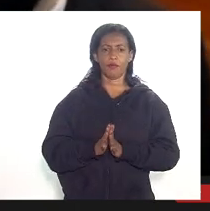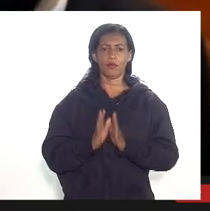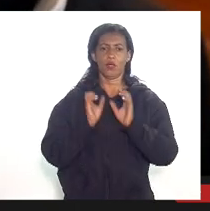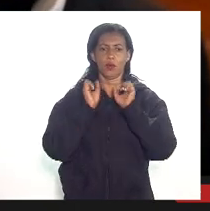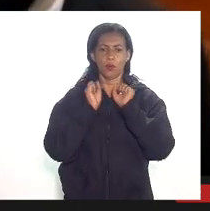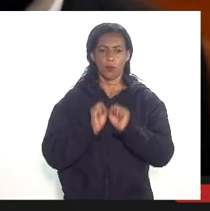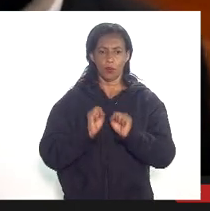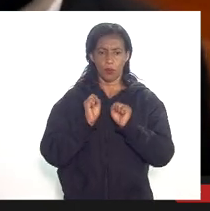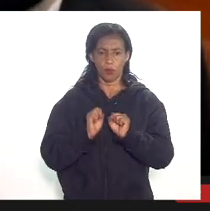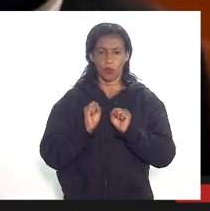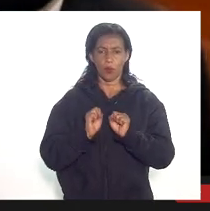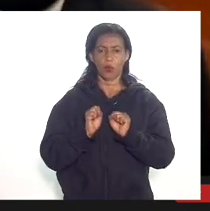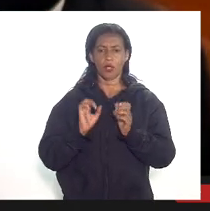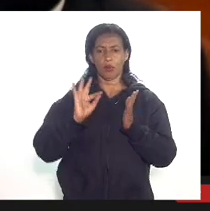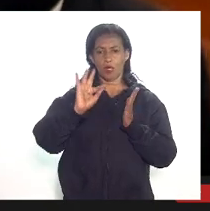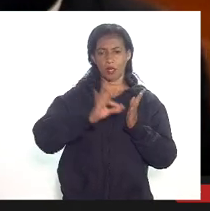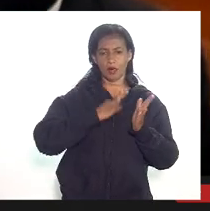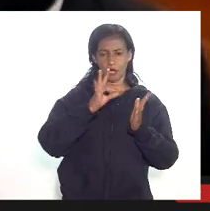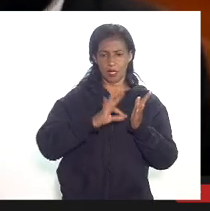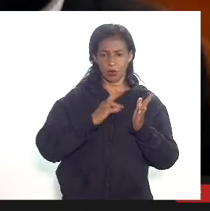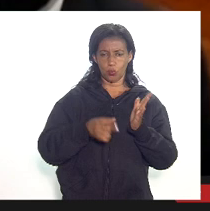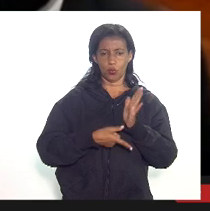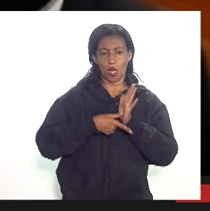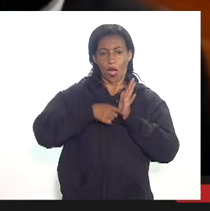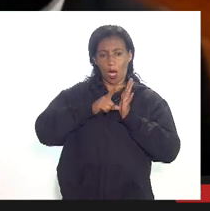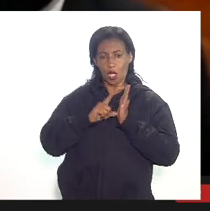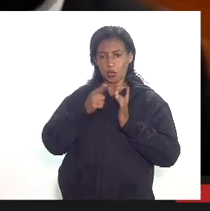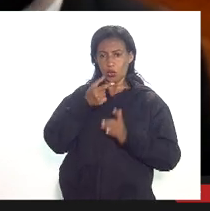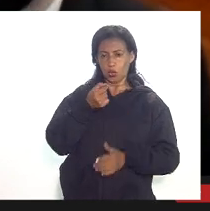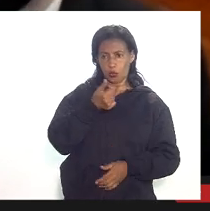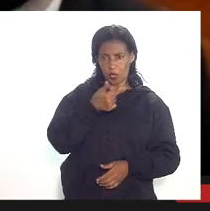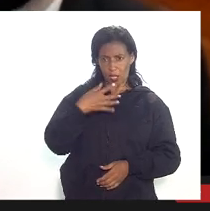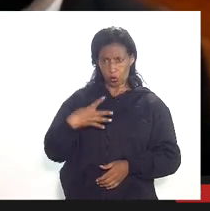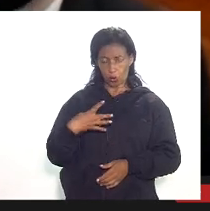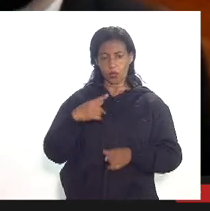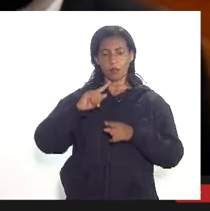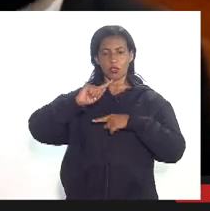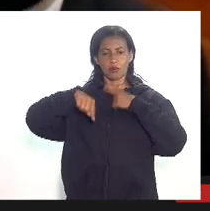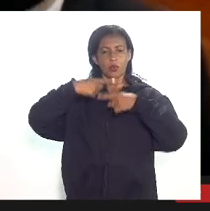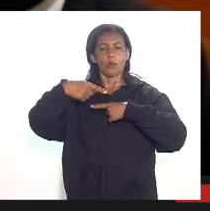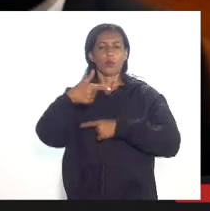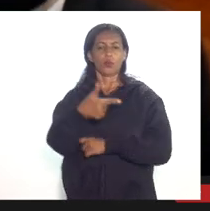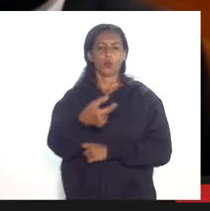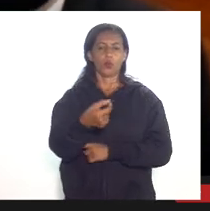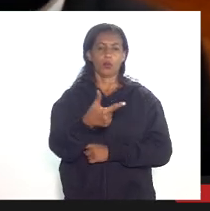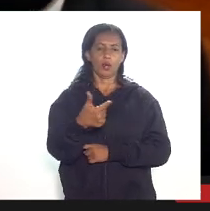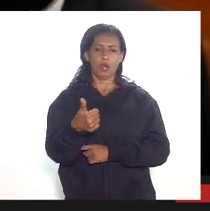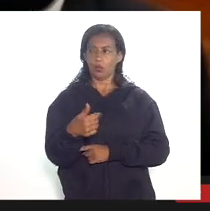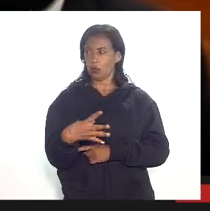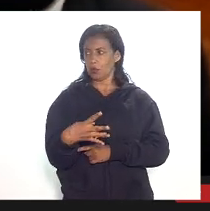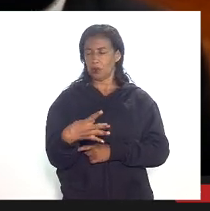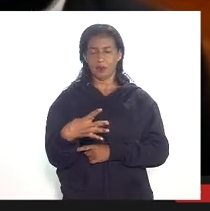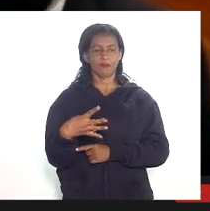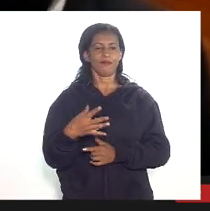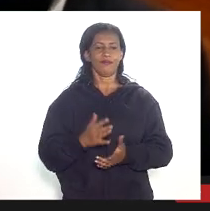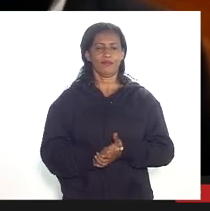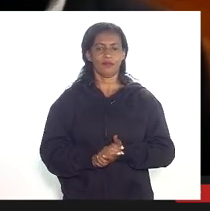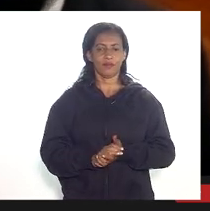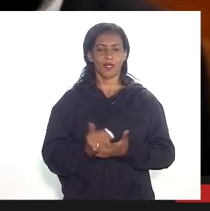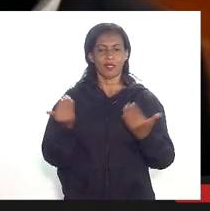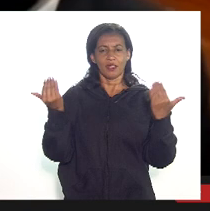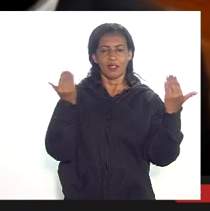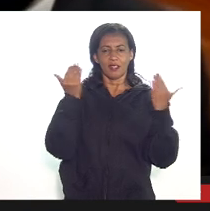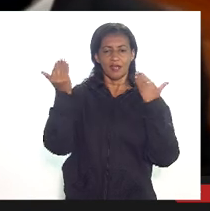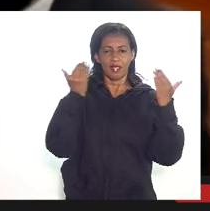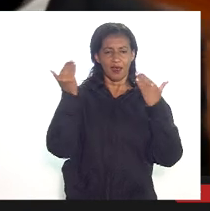utilizar rubricas anteriores a 2014 mas rubricas também posteriores bom em relação